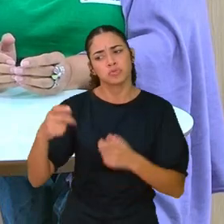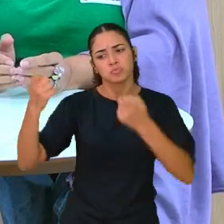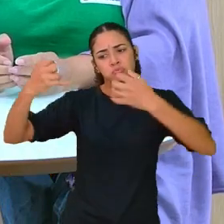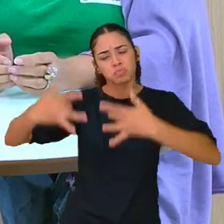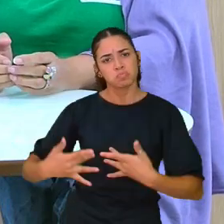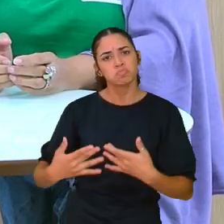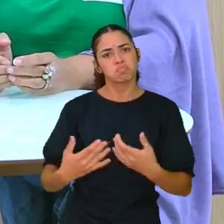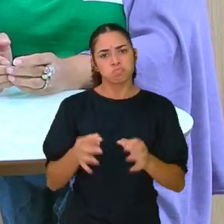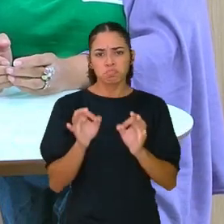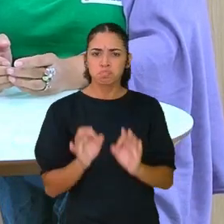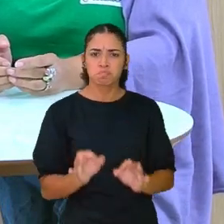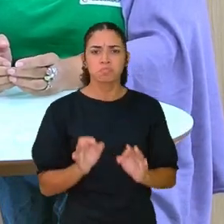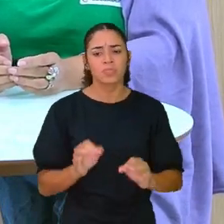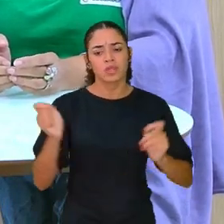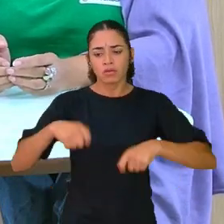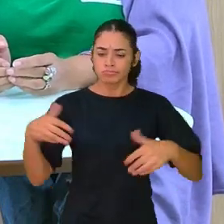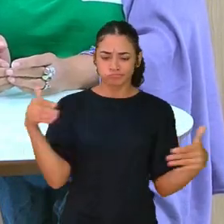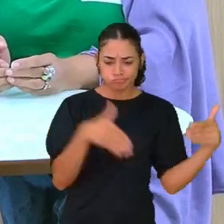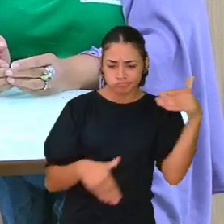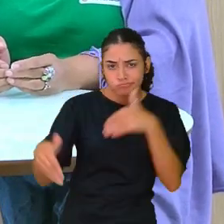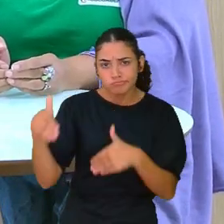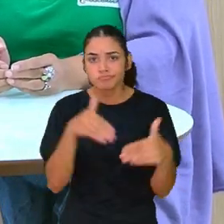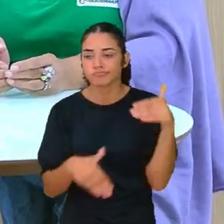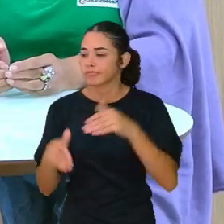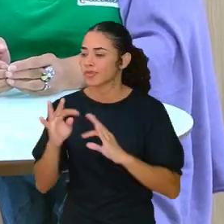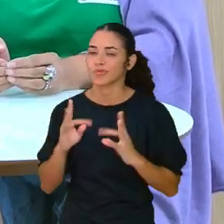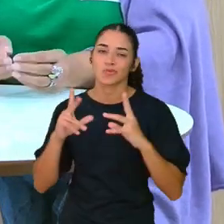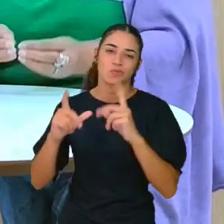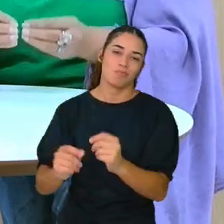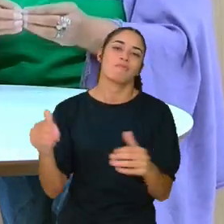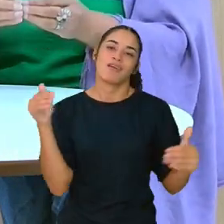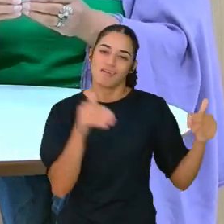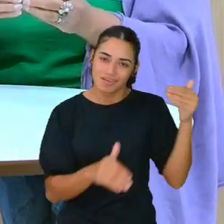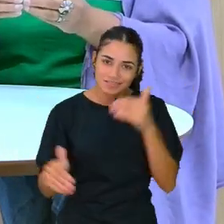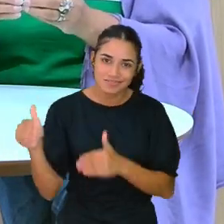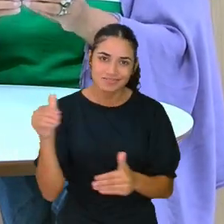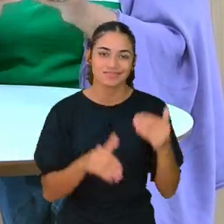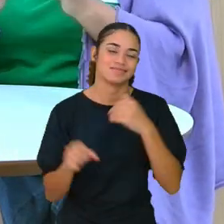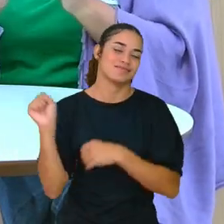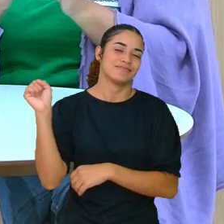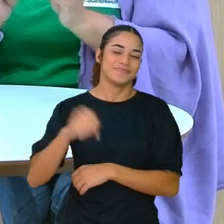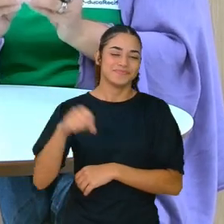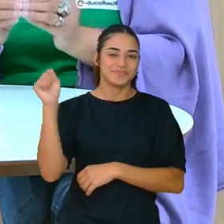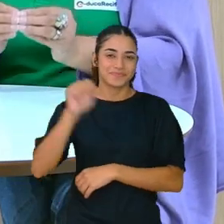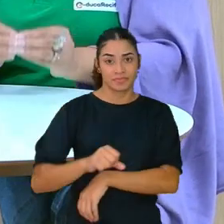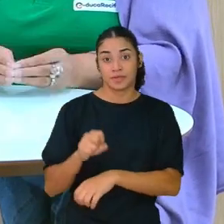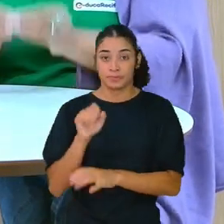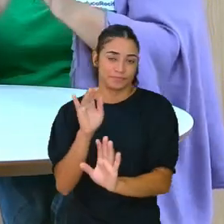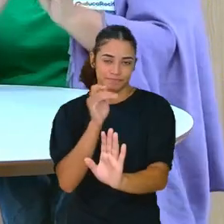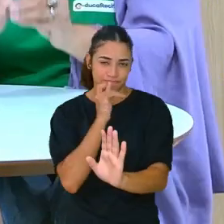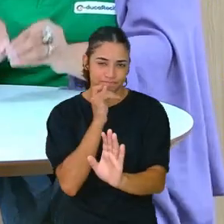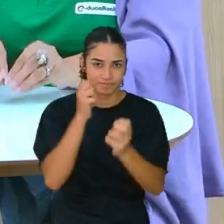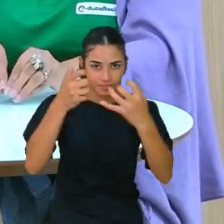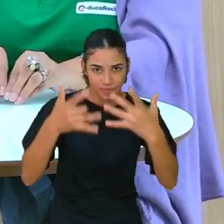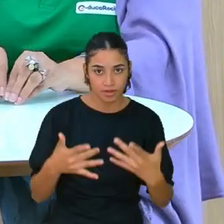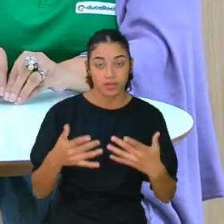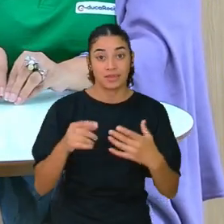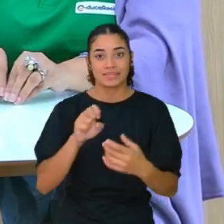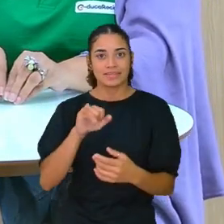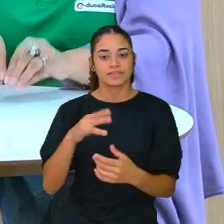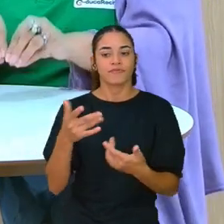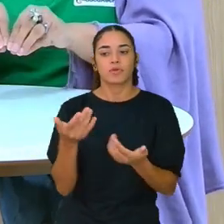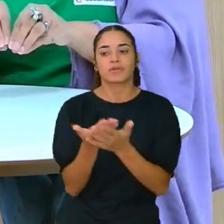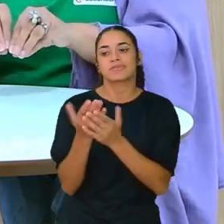participam, eles têm... Não é verdade isso. Todos eles. Olha, se você for trabalhar música,